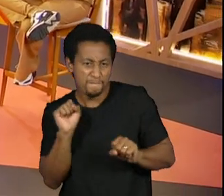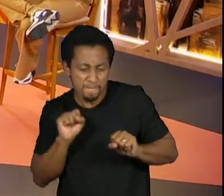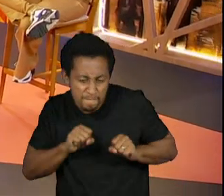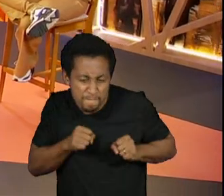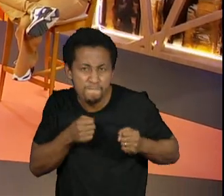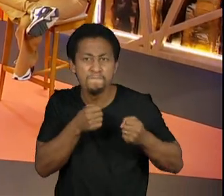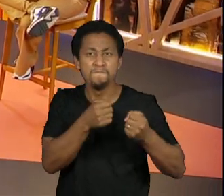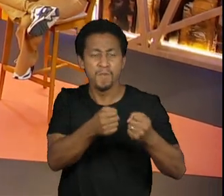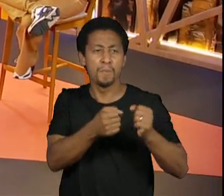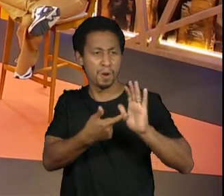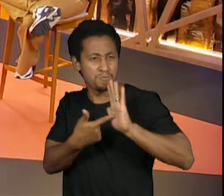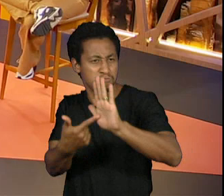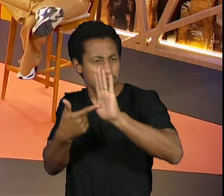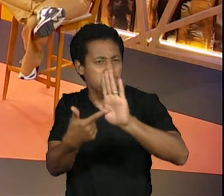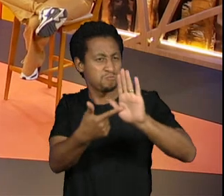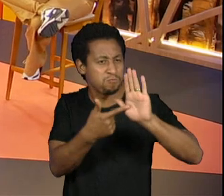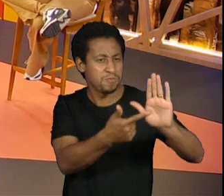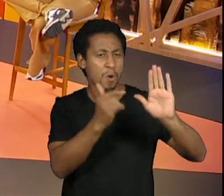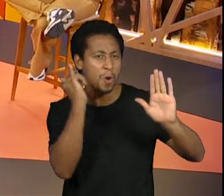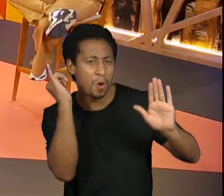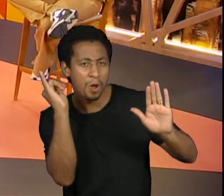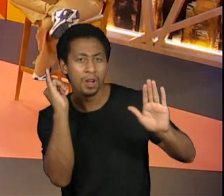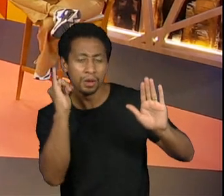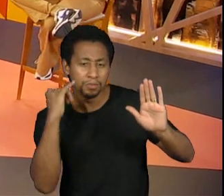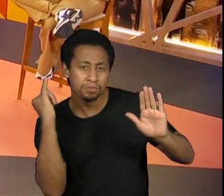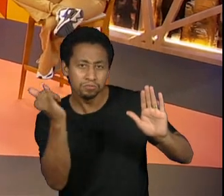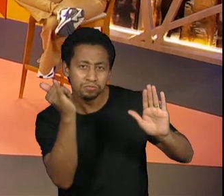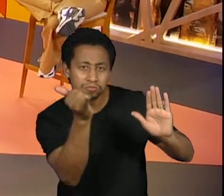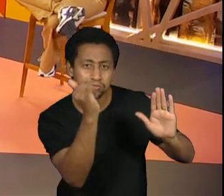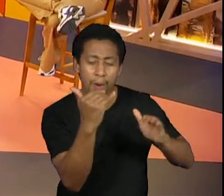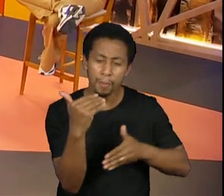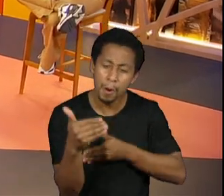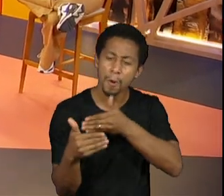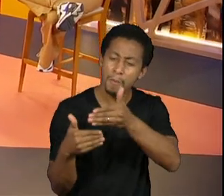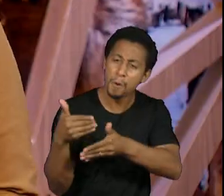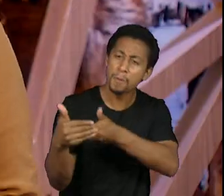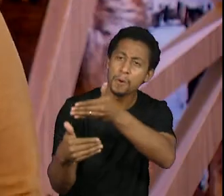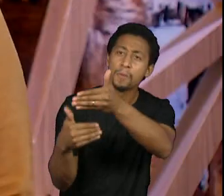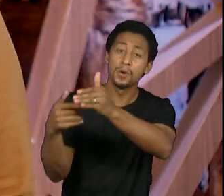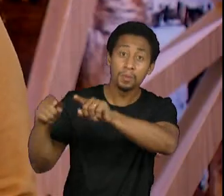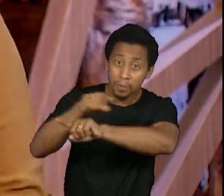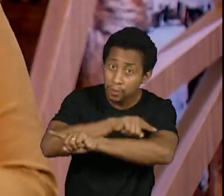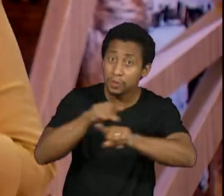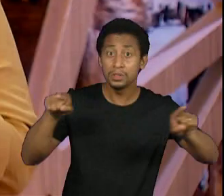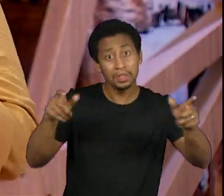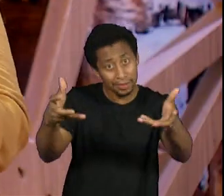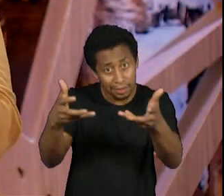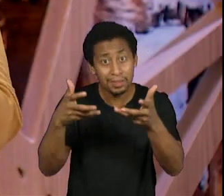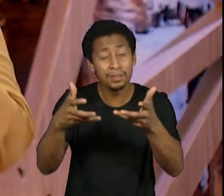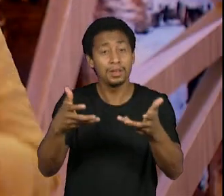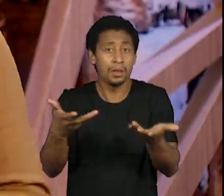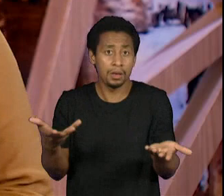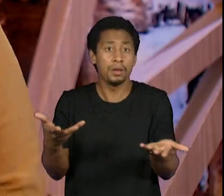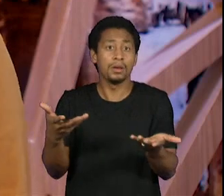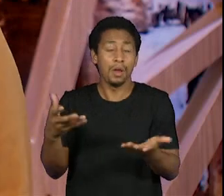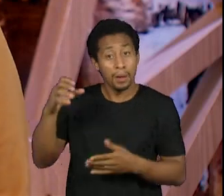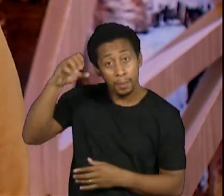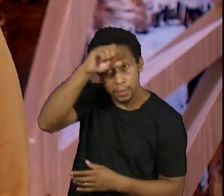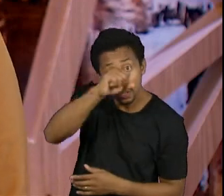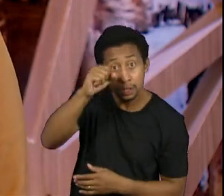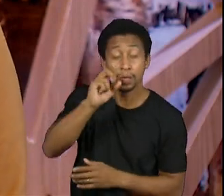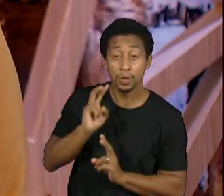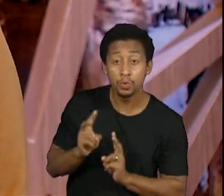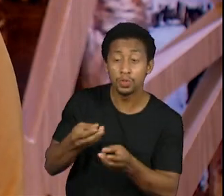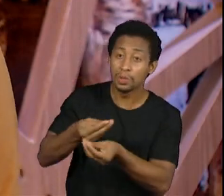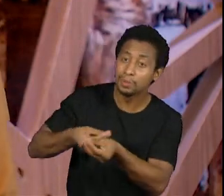essa maneira que a gente possa contar as nossas histórias pros nossos, pra quem quer nos ouvir e que continue disseminando por